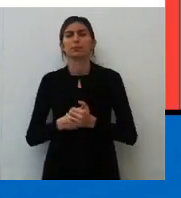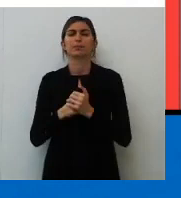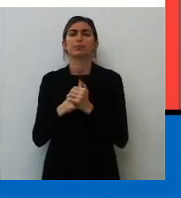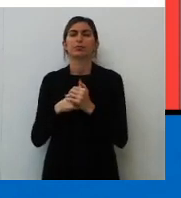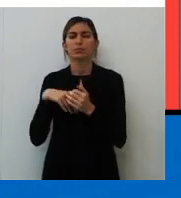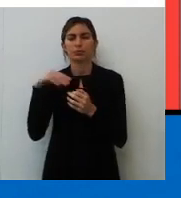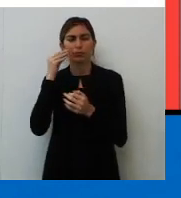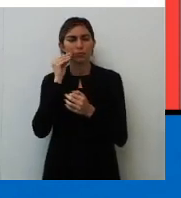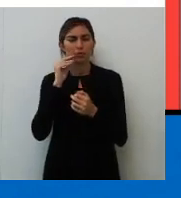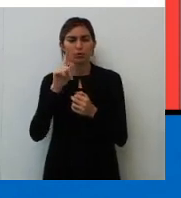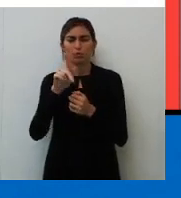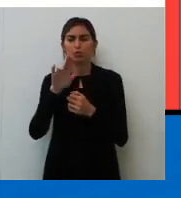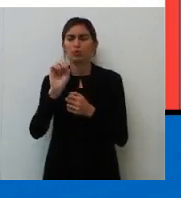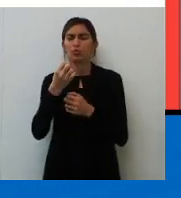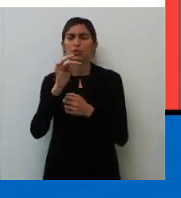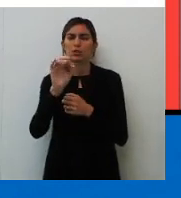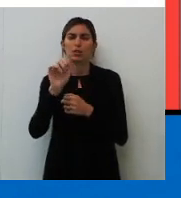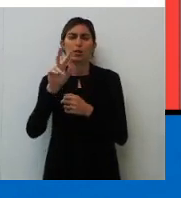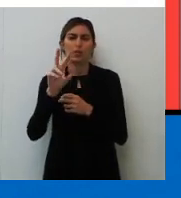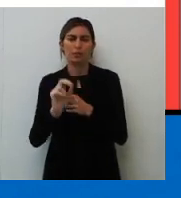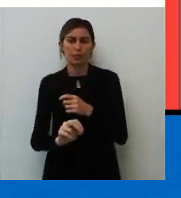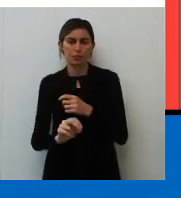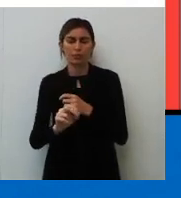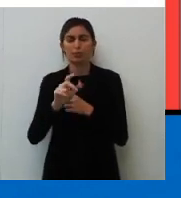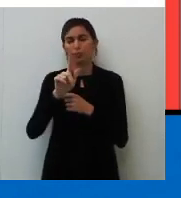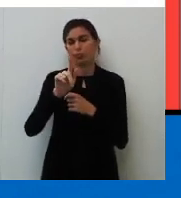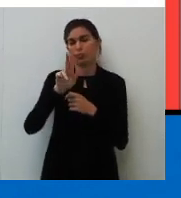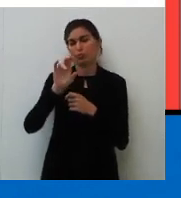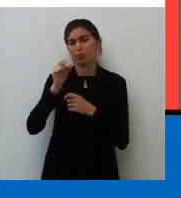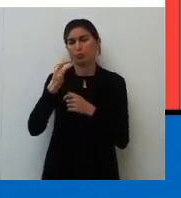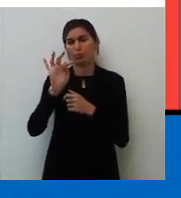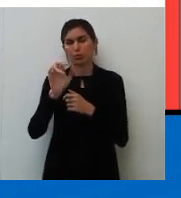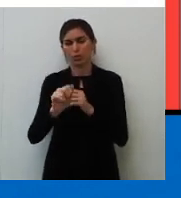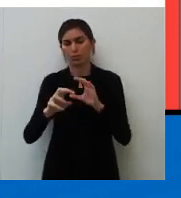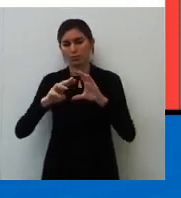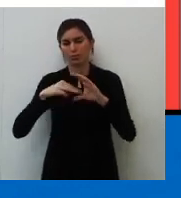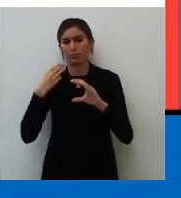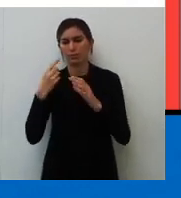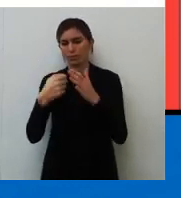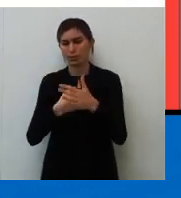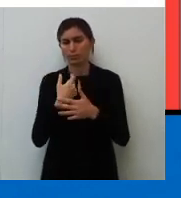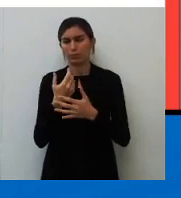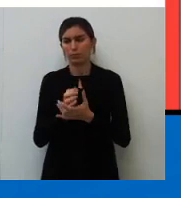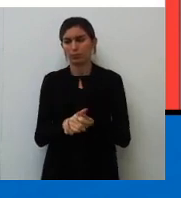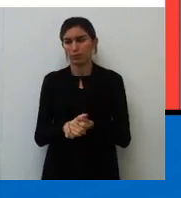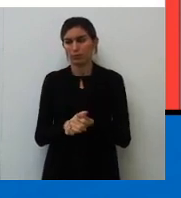Deixa eu ver. Gustavo. Gustavo. Mandou uma pergunta. Deixa eu ver aqui.